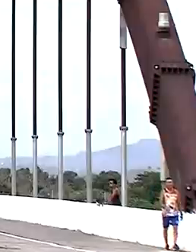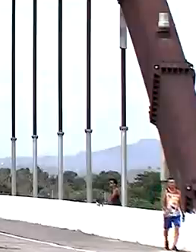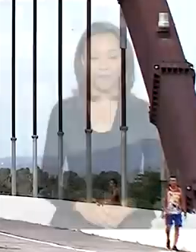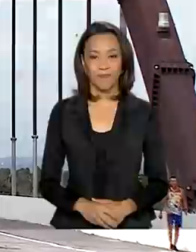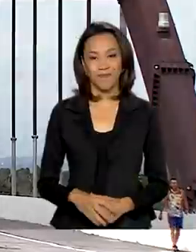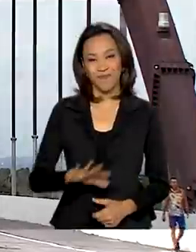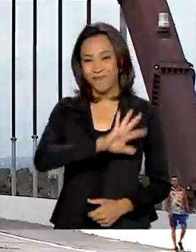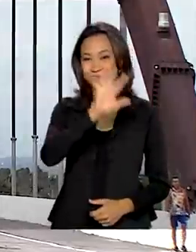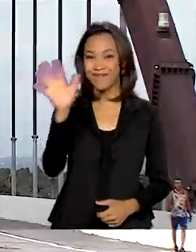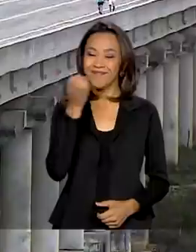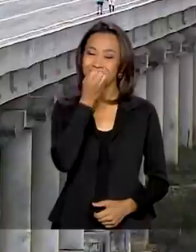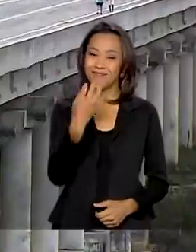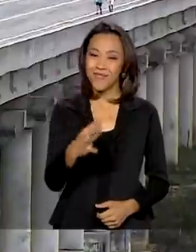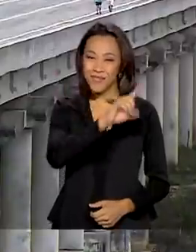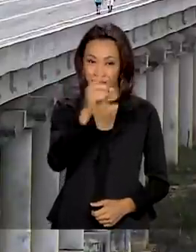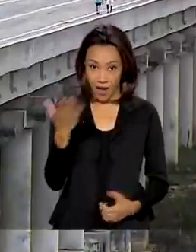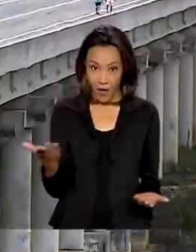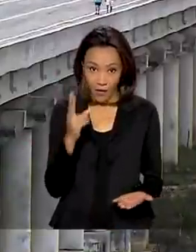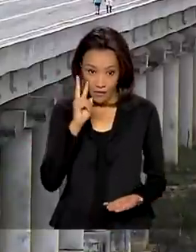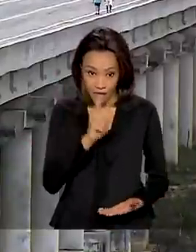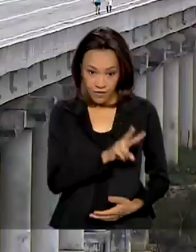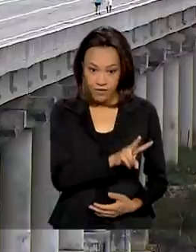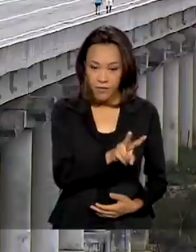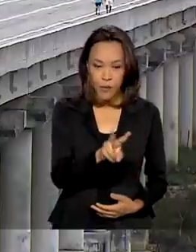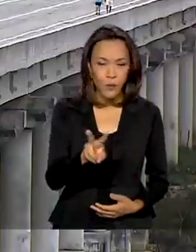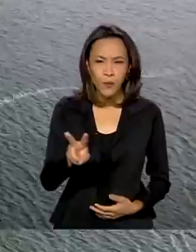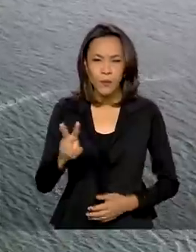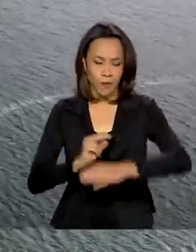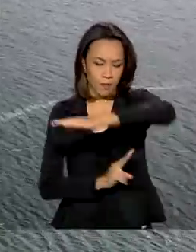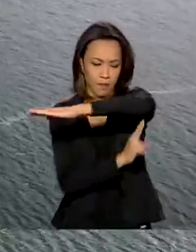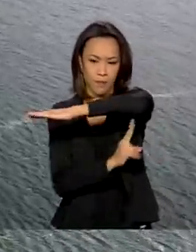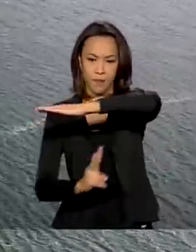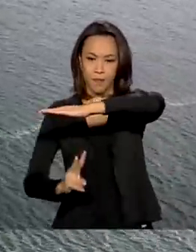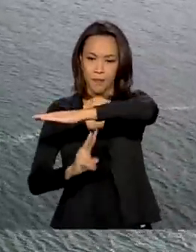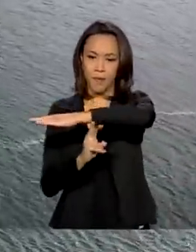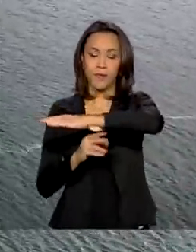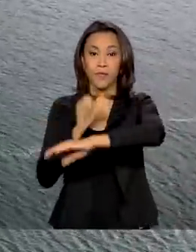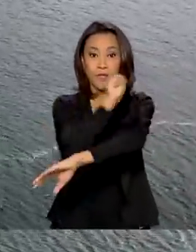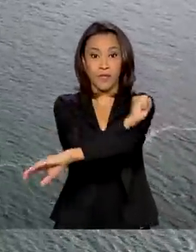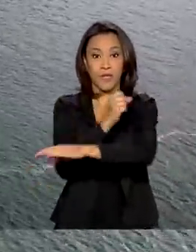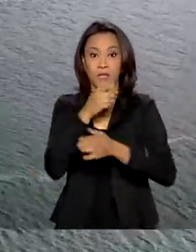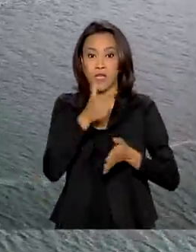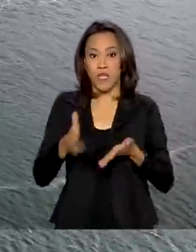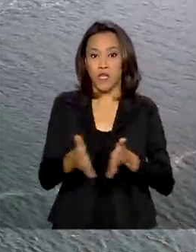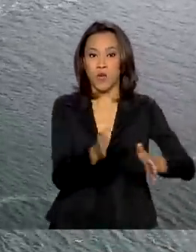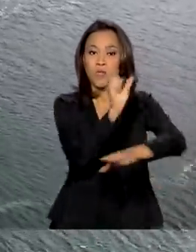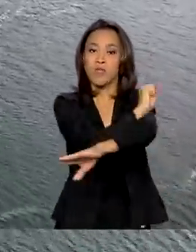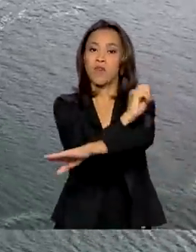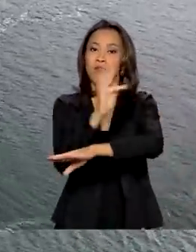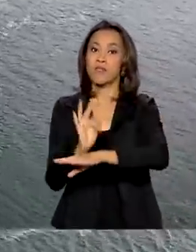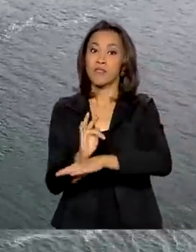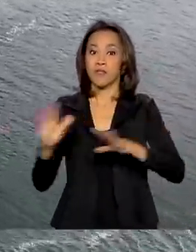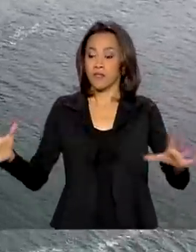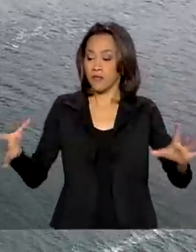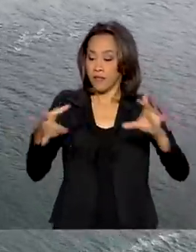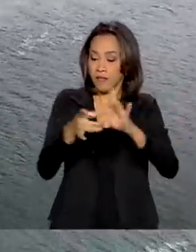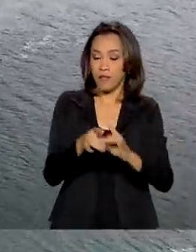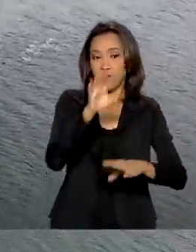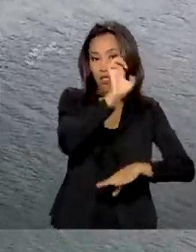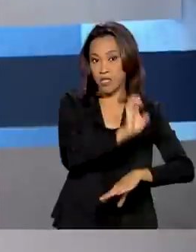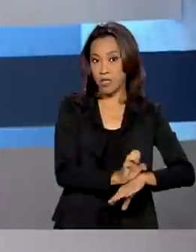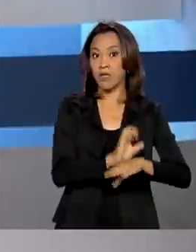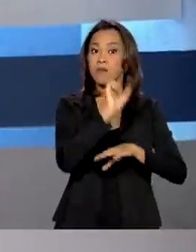Olá, bom dia! Na sua tela, imagens da ponte sobre o rio São Francisco, que vai ligar os estados de Sergipe e